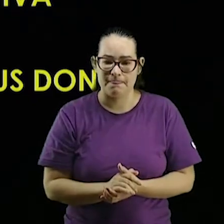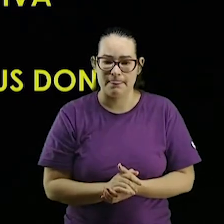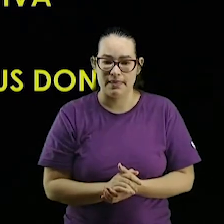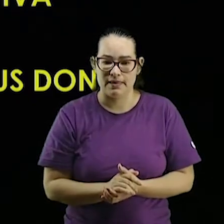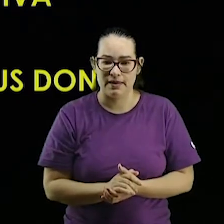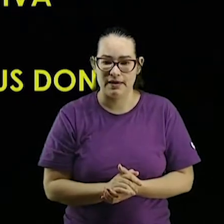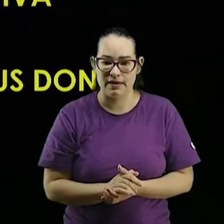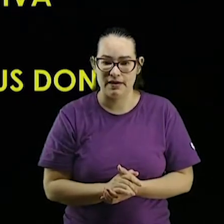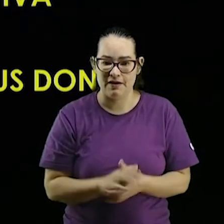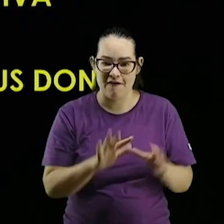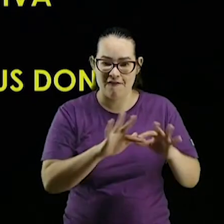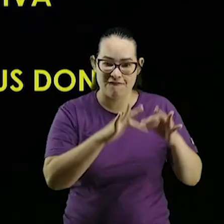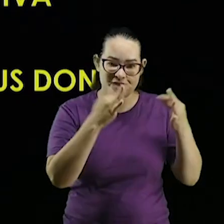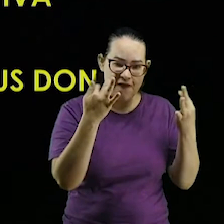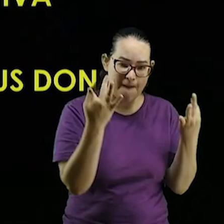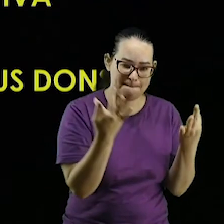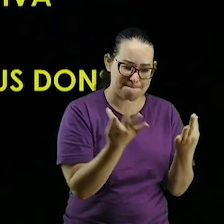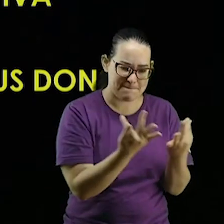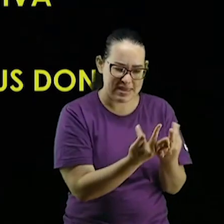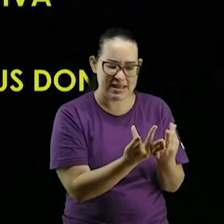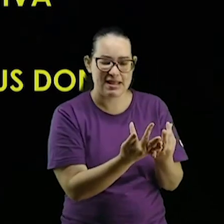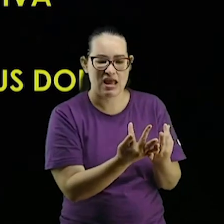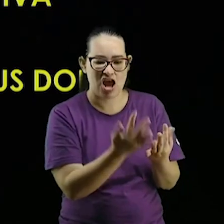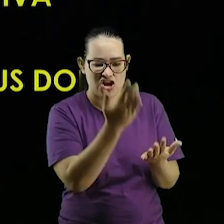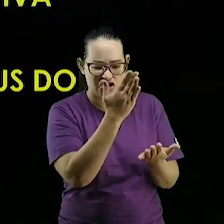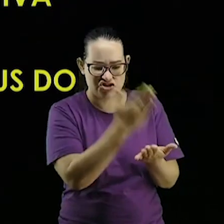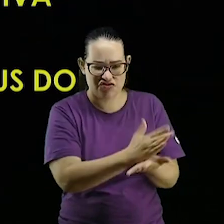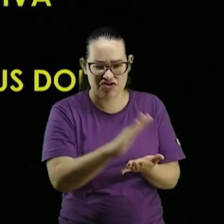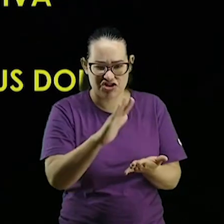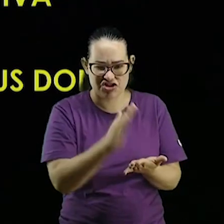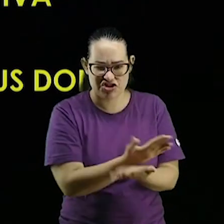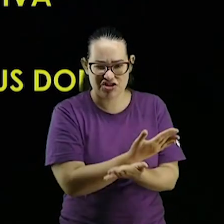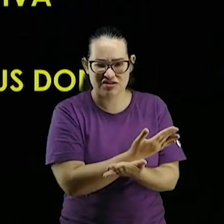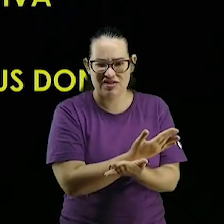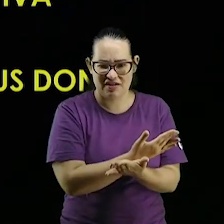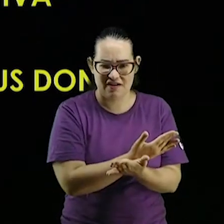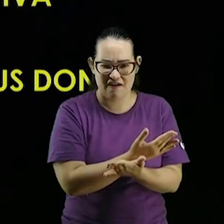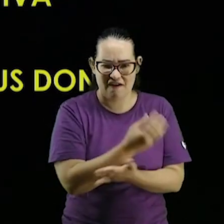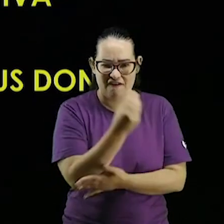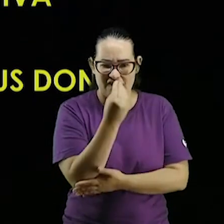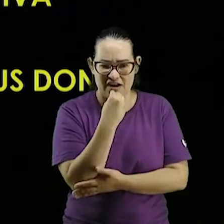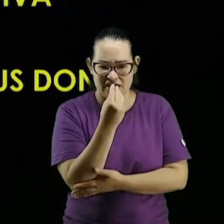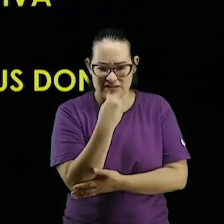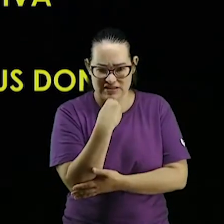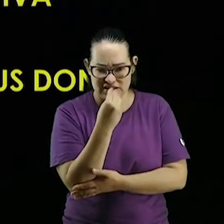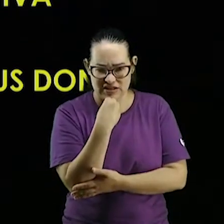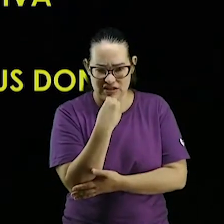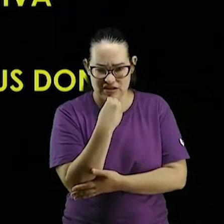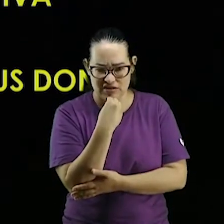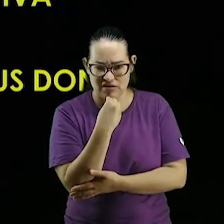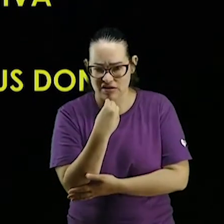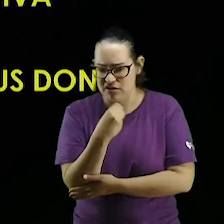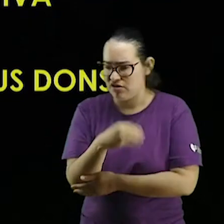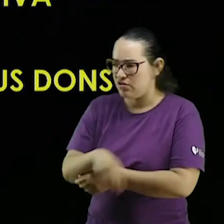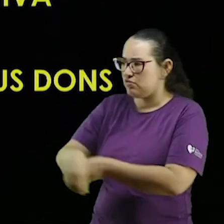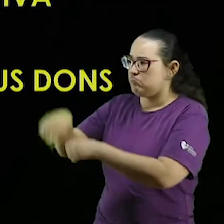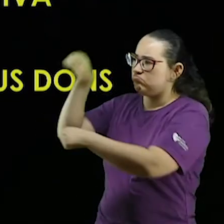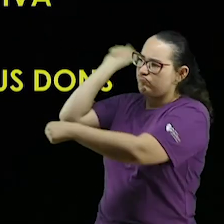mantenha sua família dividida enfraquecida e cativa ignore o altar